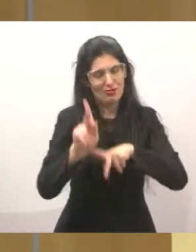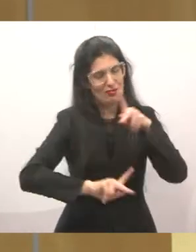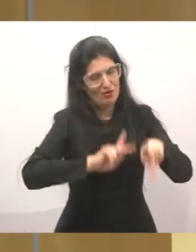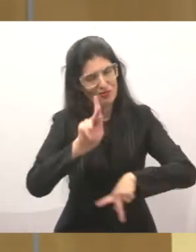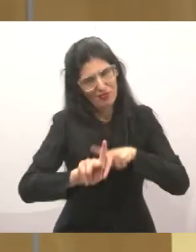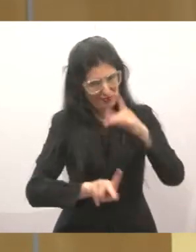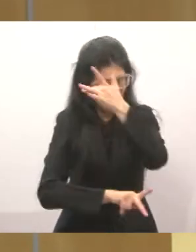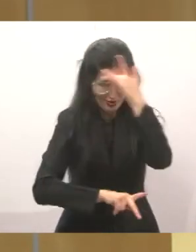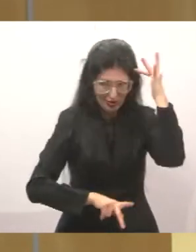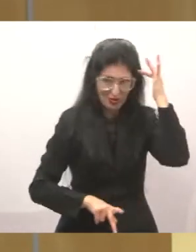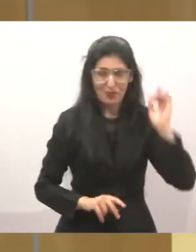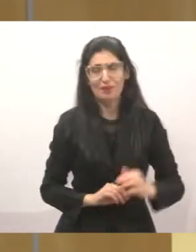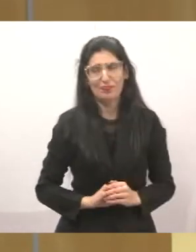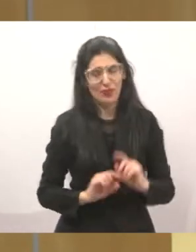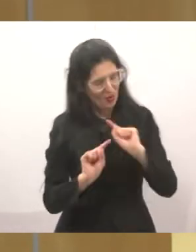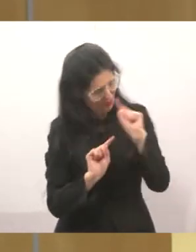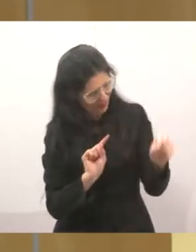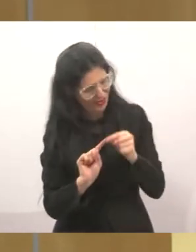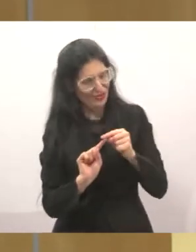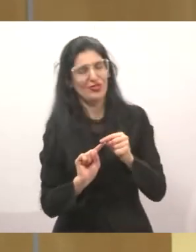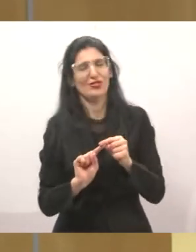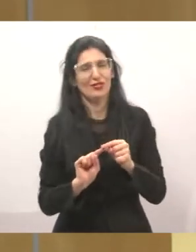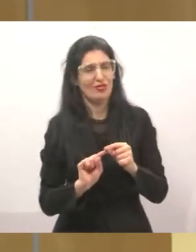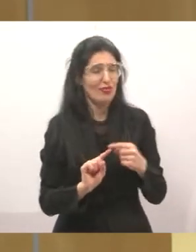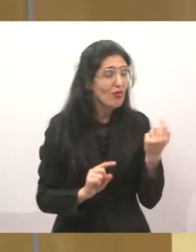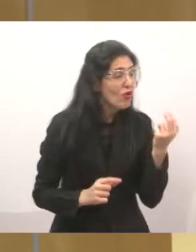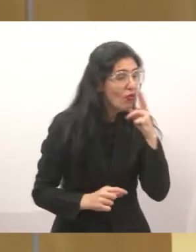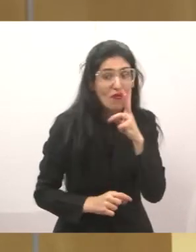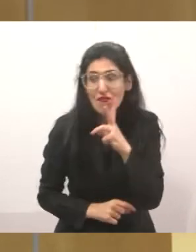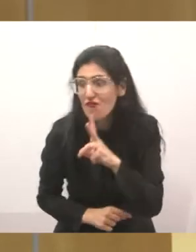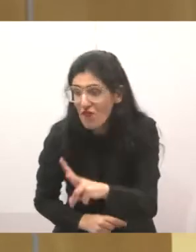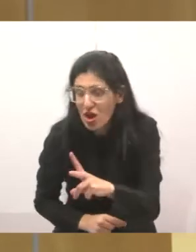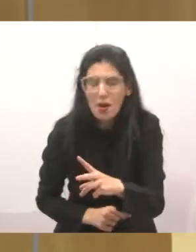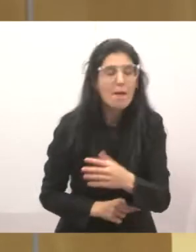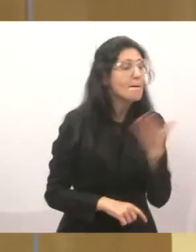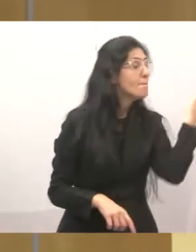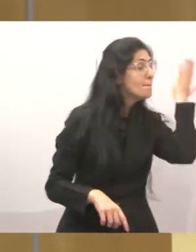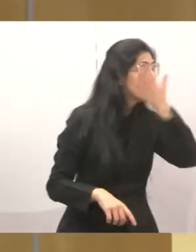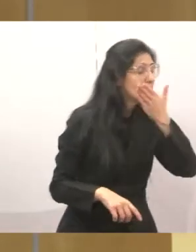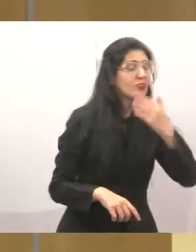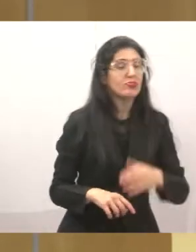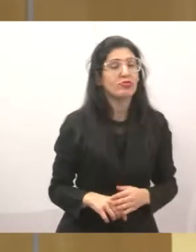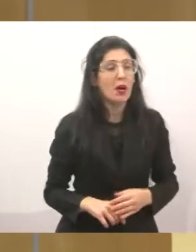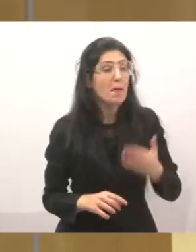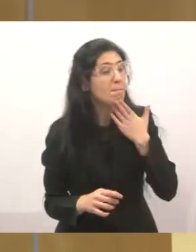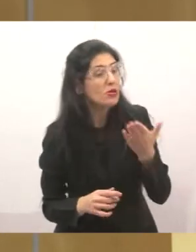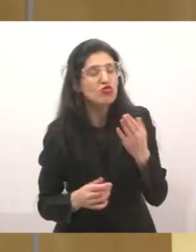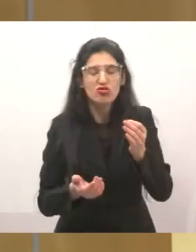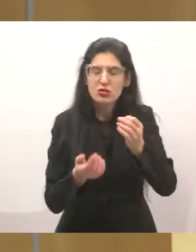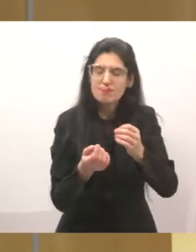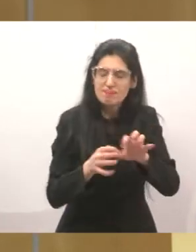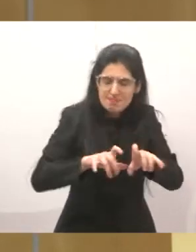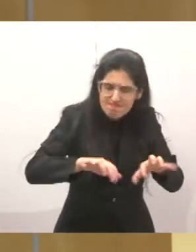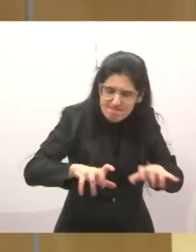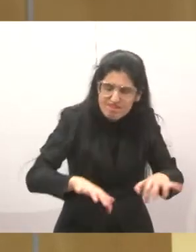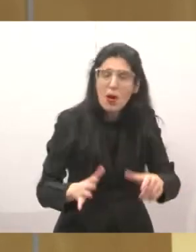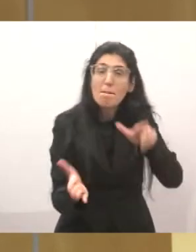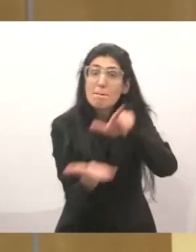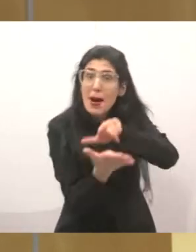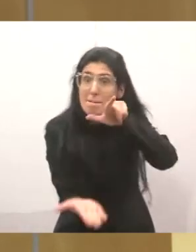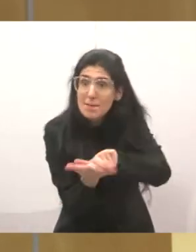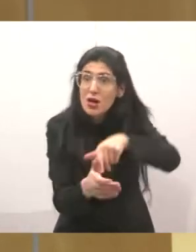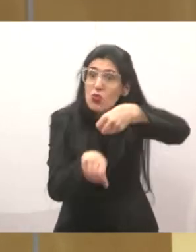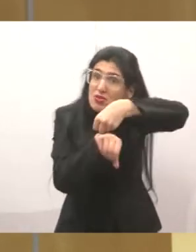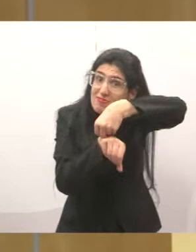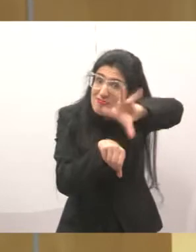o povo, esse é o papel do vereador, de ir até o local, de trazer essas demandas para a prefeitura, para a secretaria